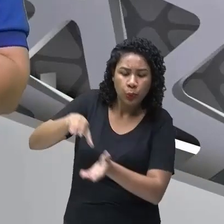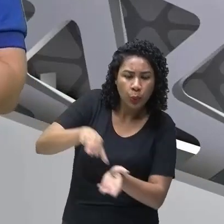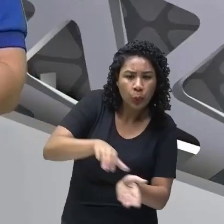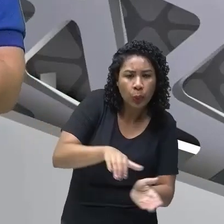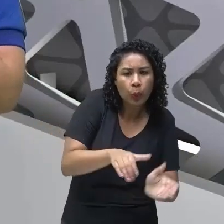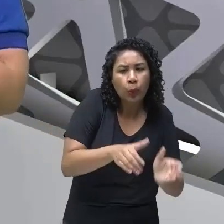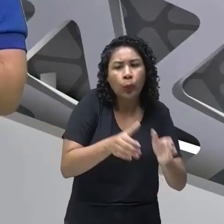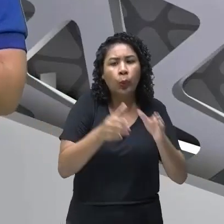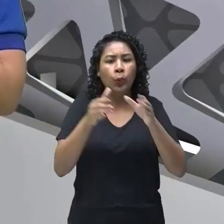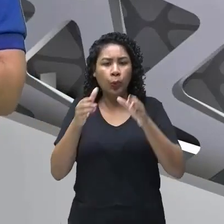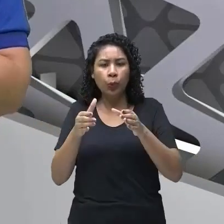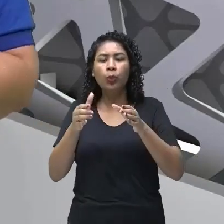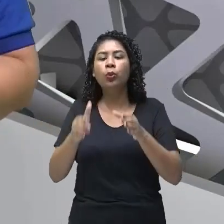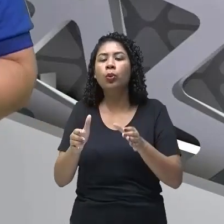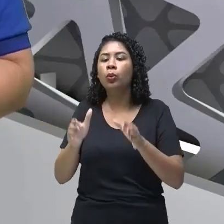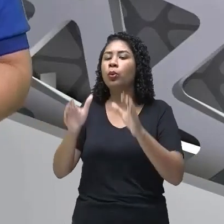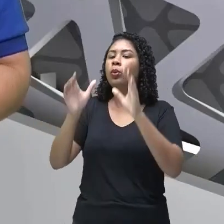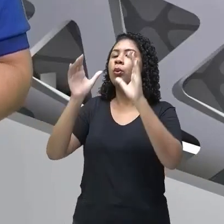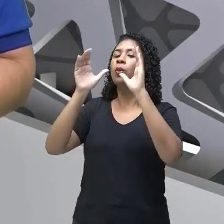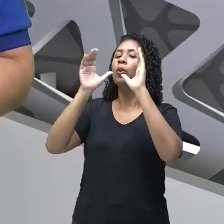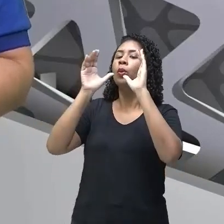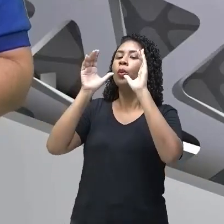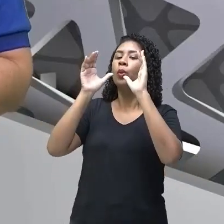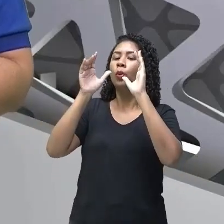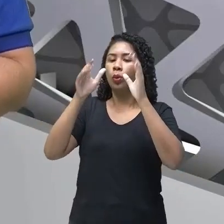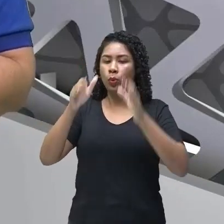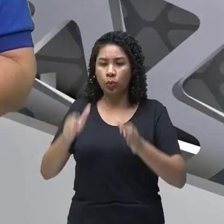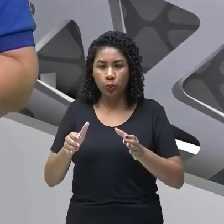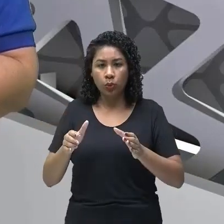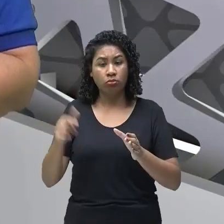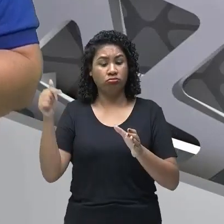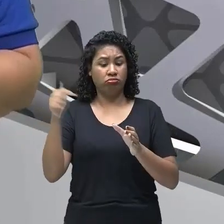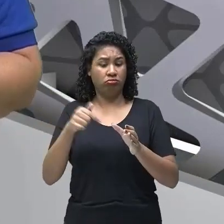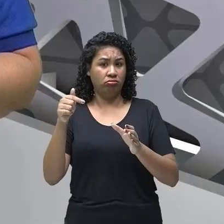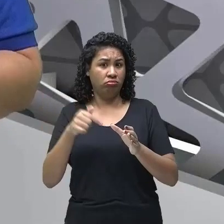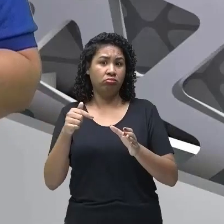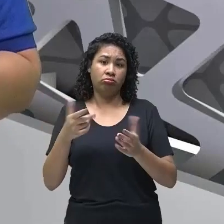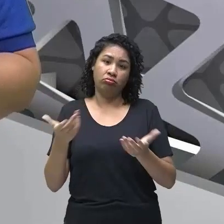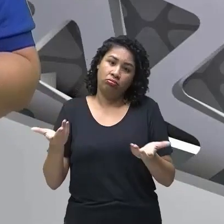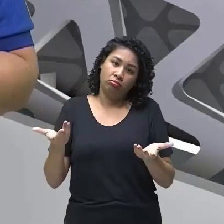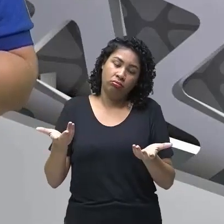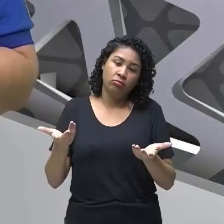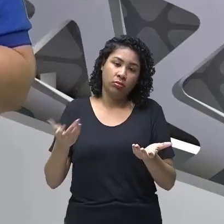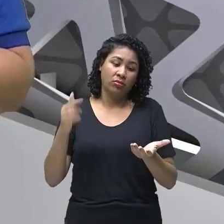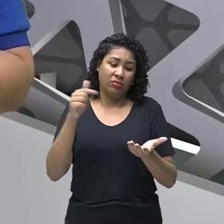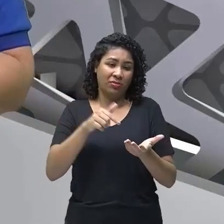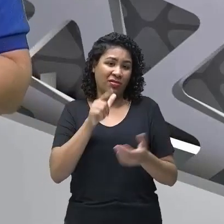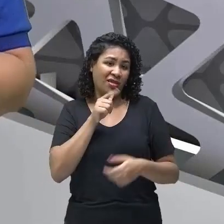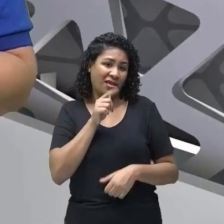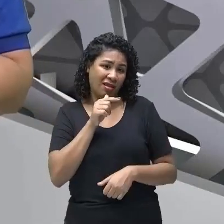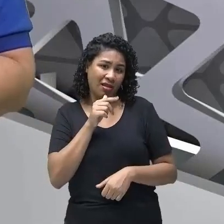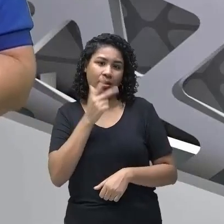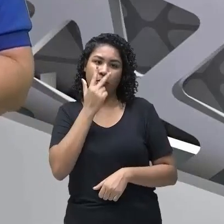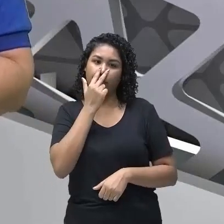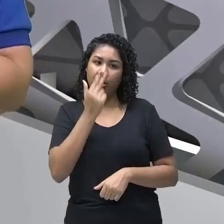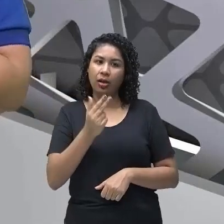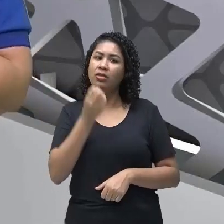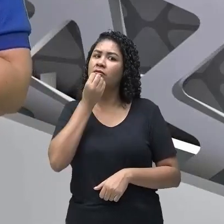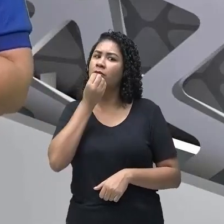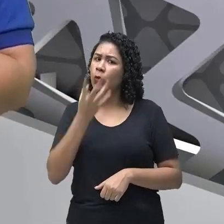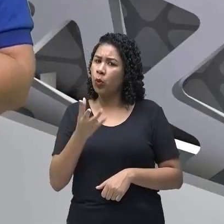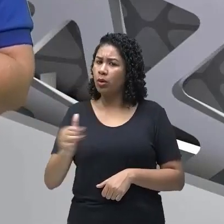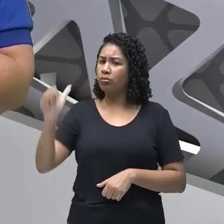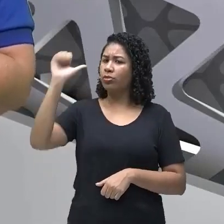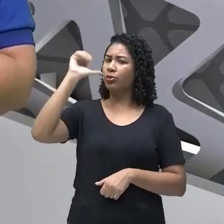né? Pode ser para o seu próprio consumo, mas é um uso de água que não está muito adequada para a